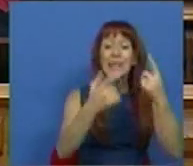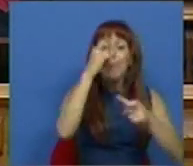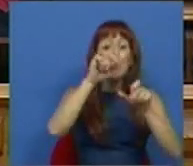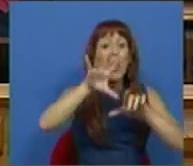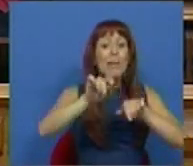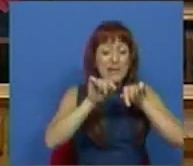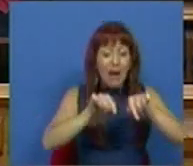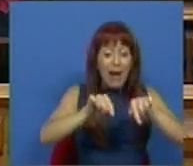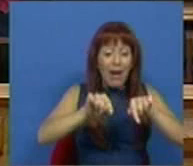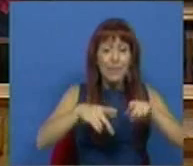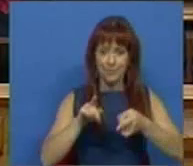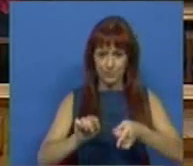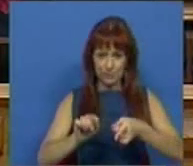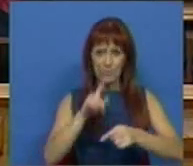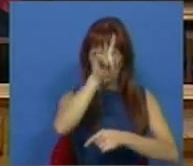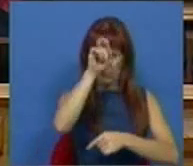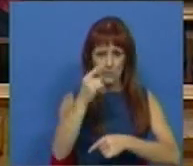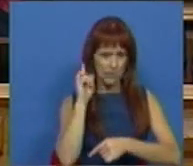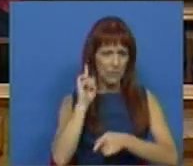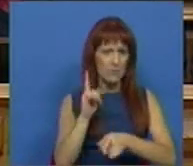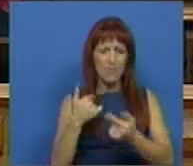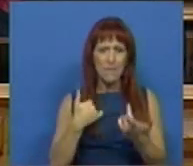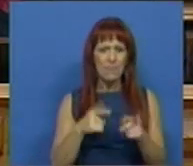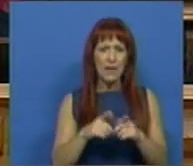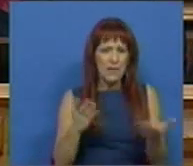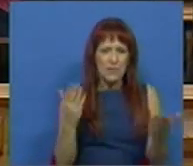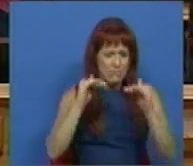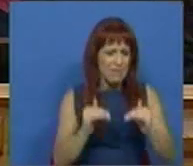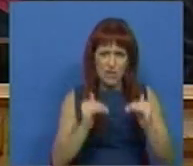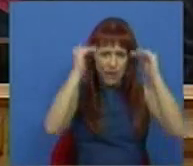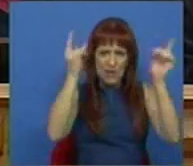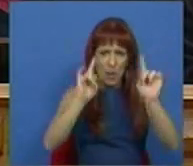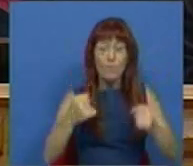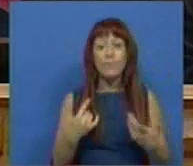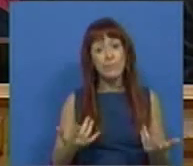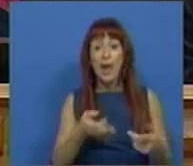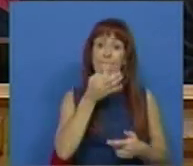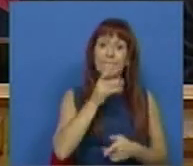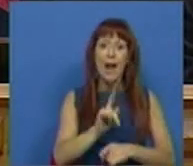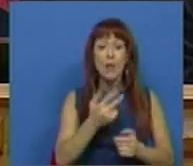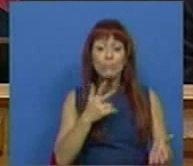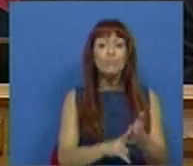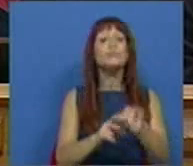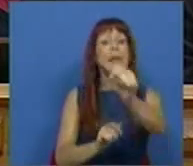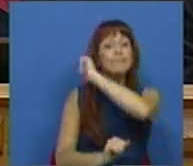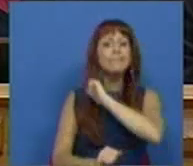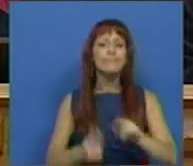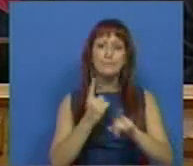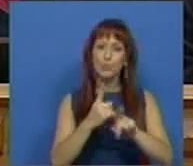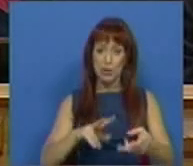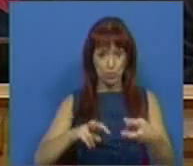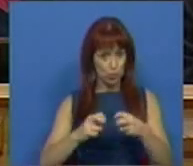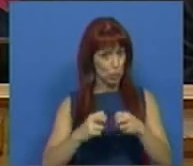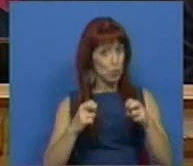deste país, esta é a questão de fundo, não menos, não mais. E portanto vamos então falar da realidade, porque